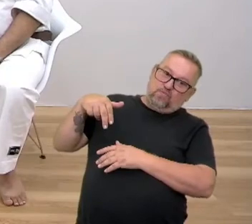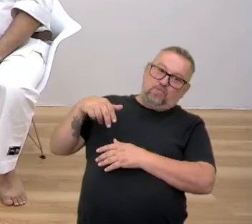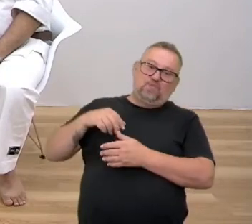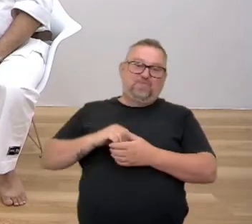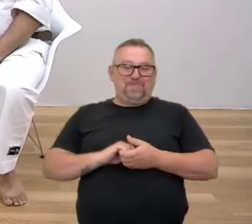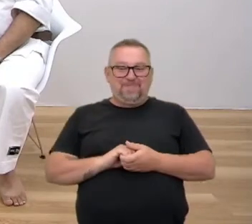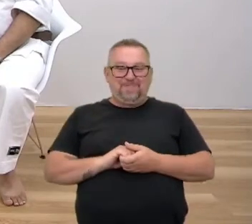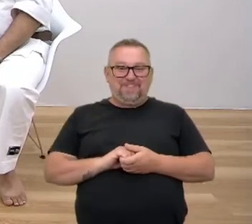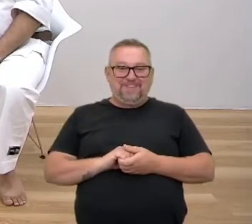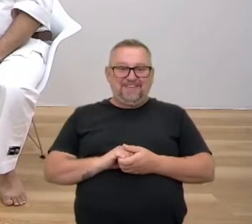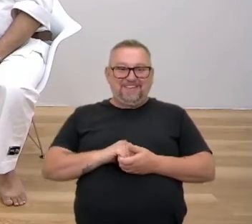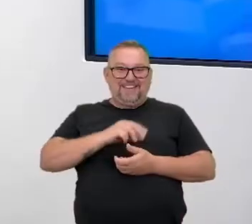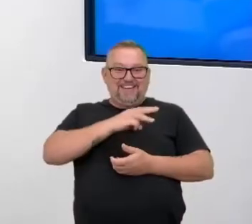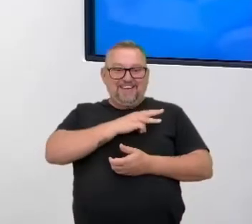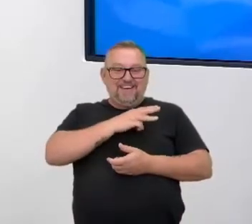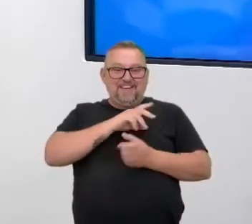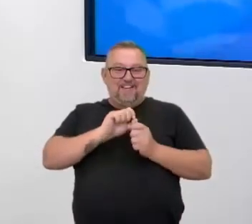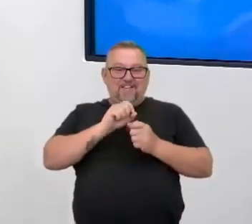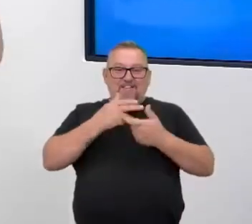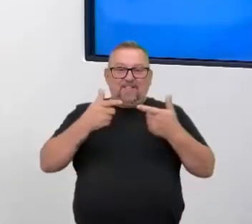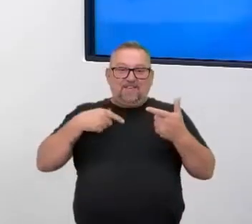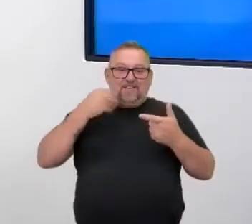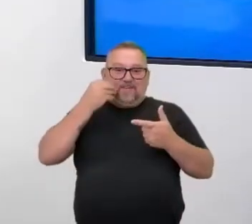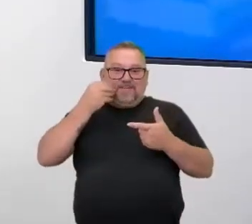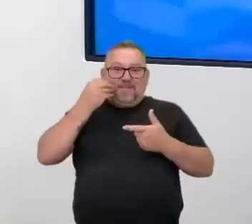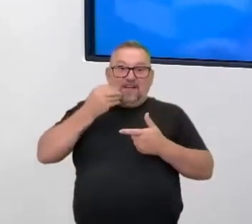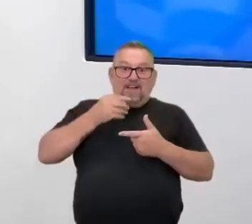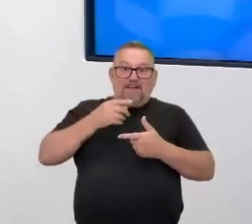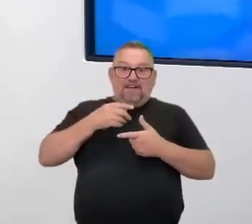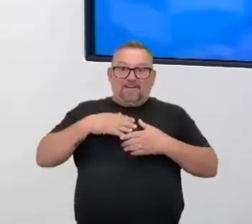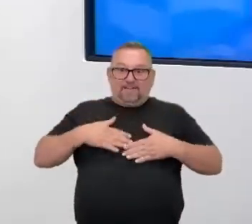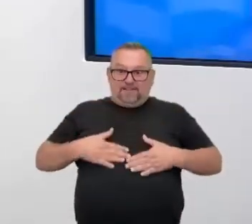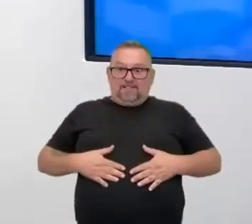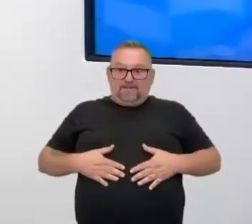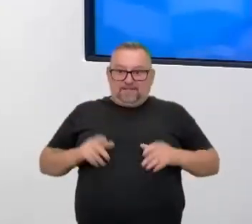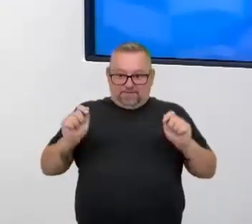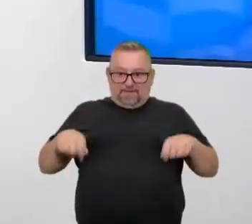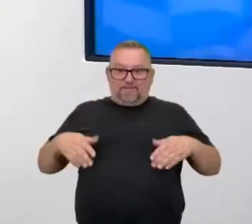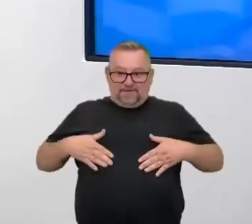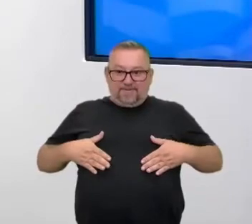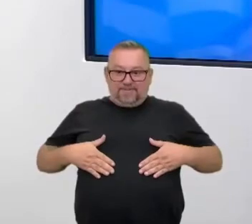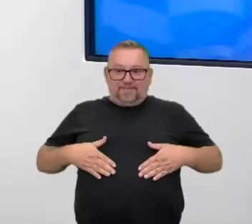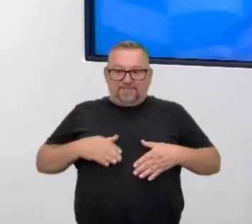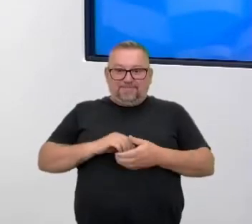Isso. O Sidney, ele quer fazer algumas experimentações de golpe em você, acabando a aula, pode ser?